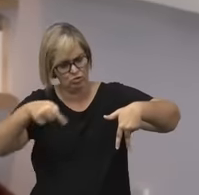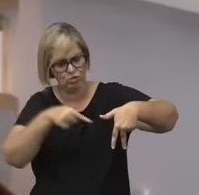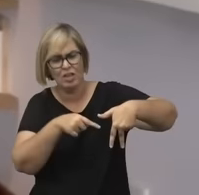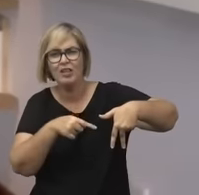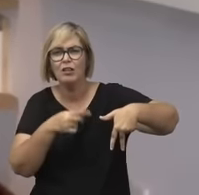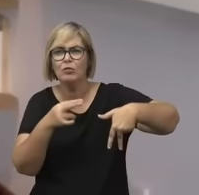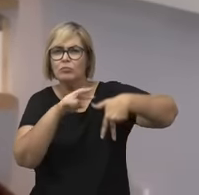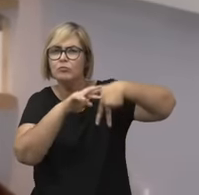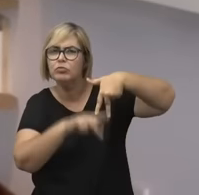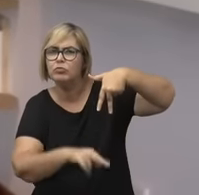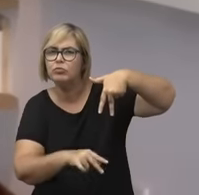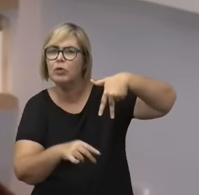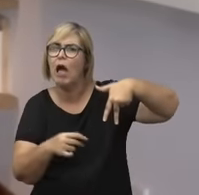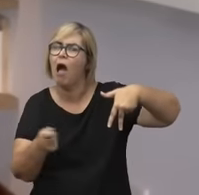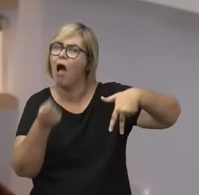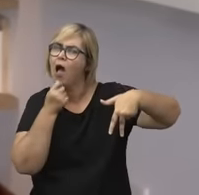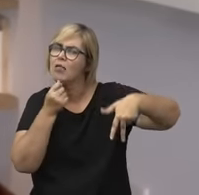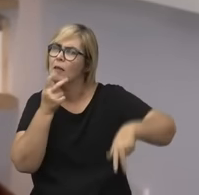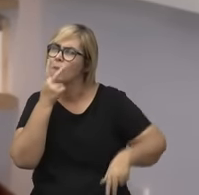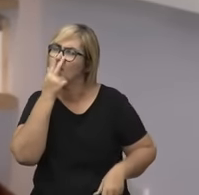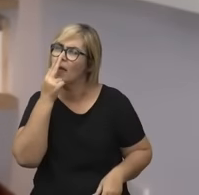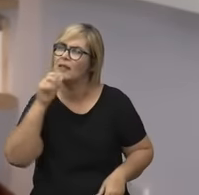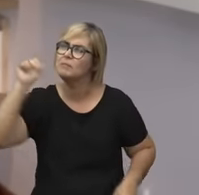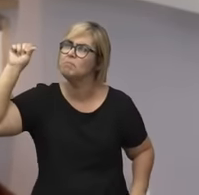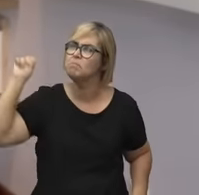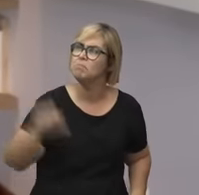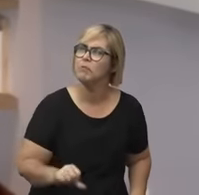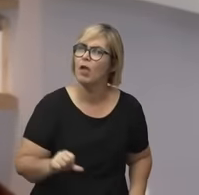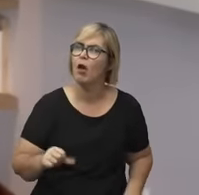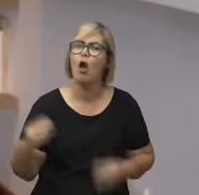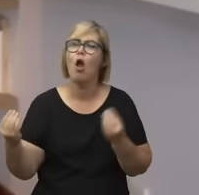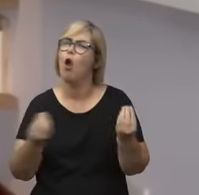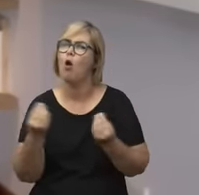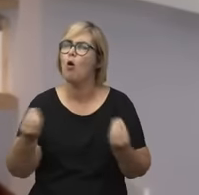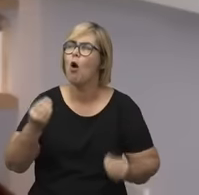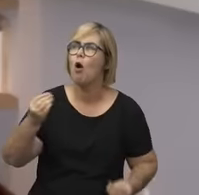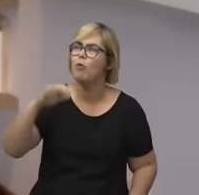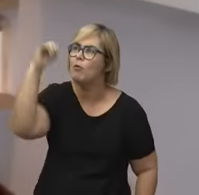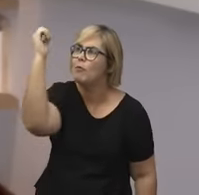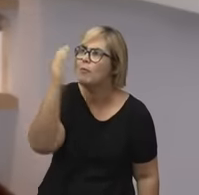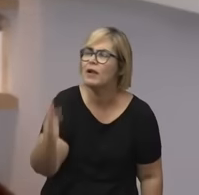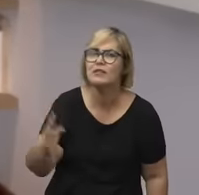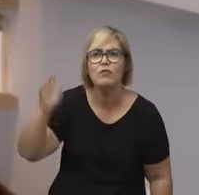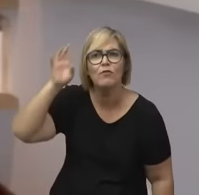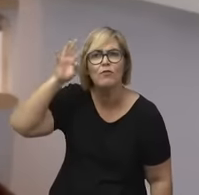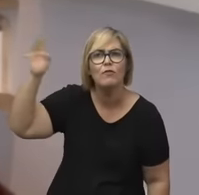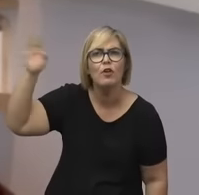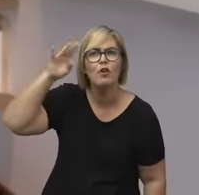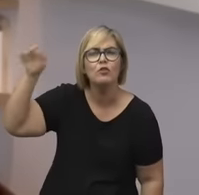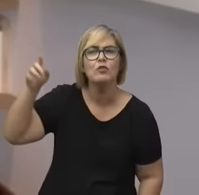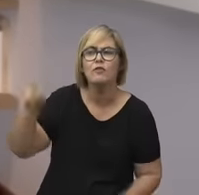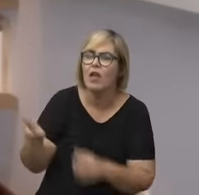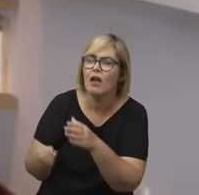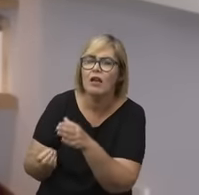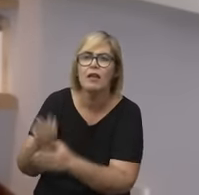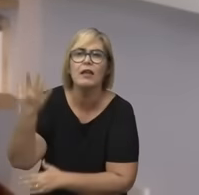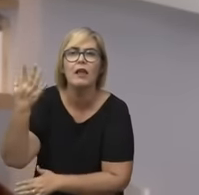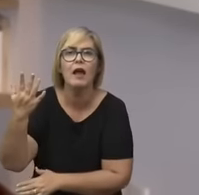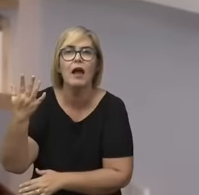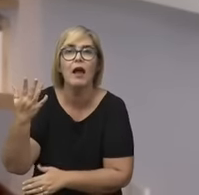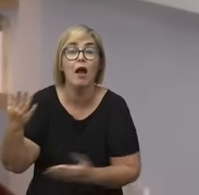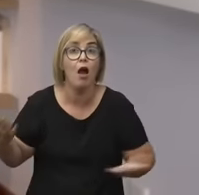ainda mais dramático pensar o que significa fazer filosofia no Brasil e o que significa fazer filosofia no Brasil